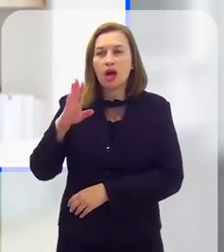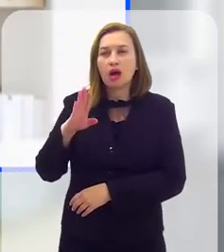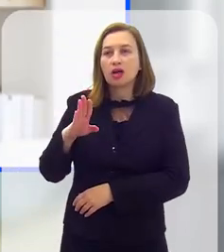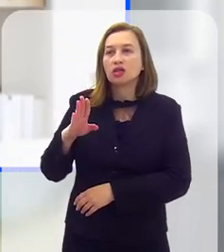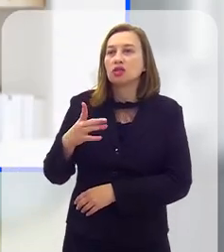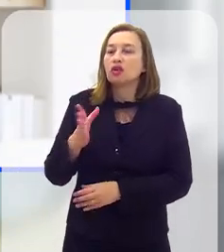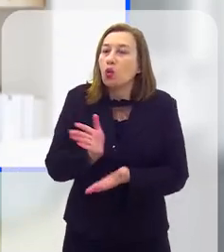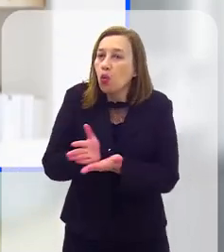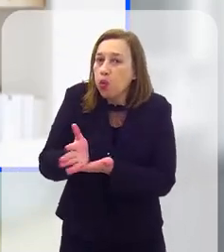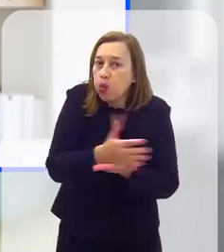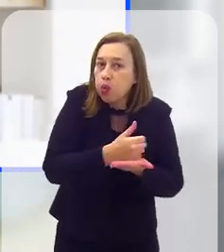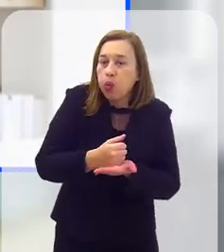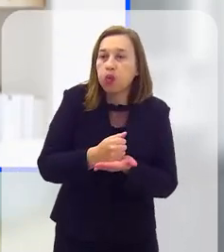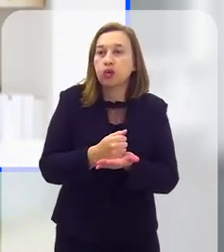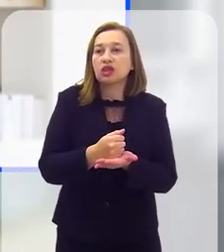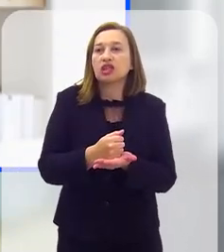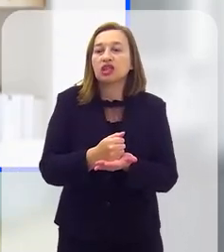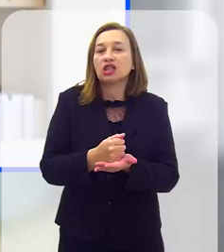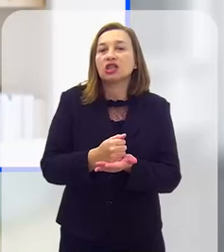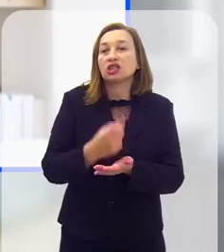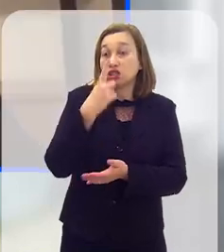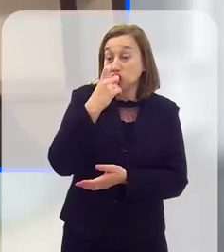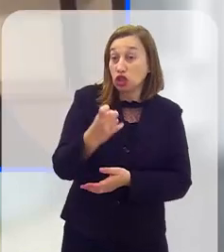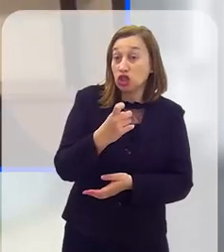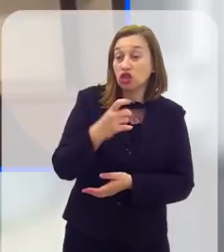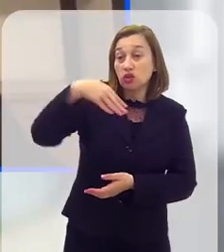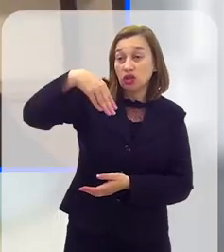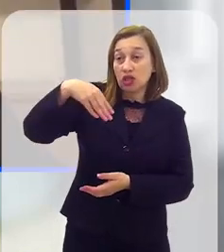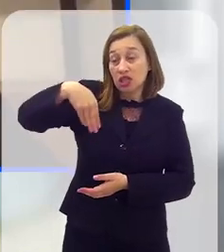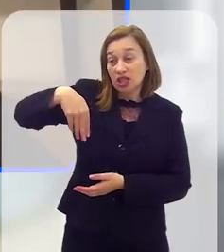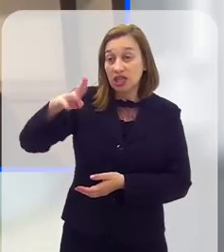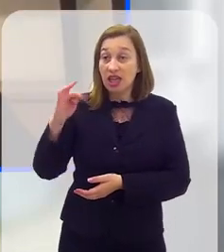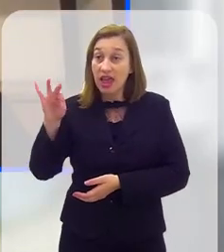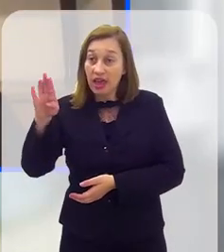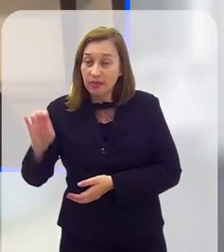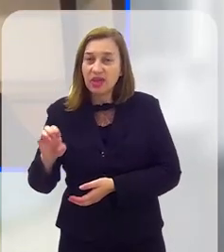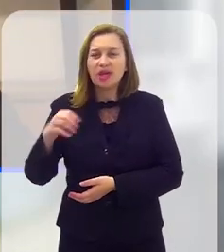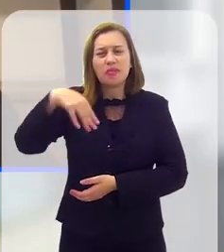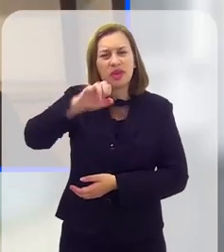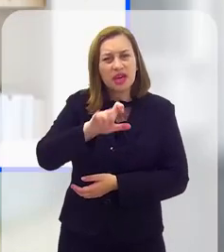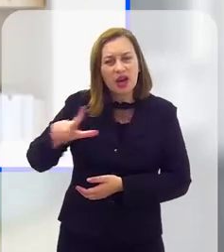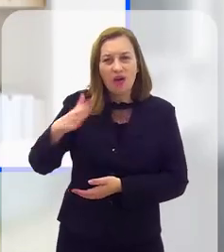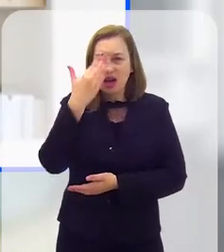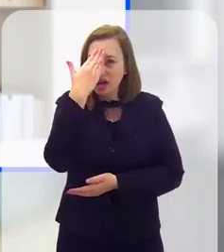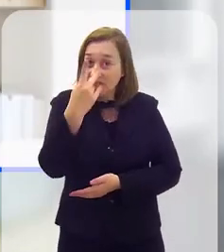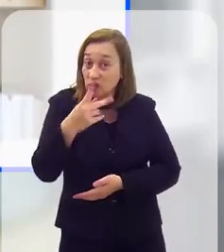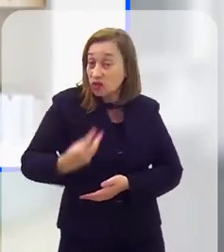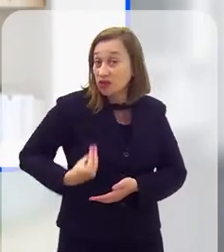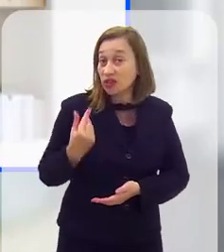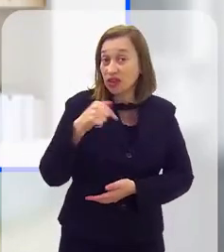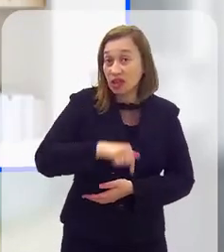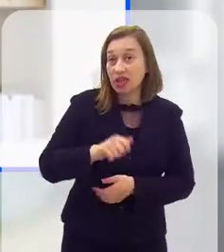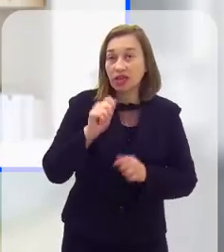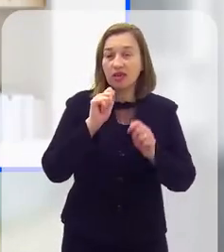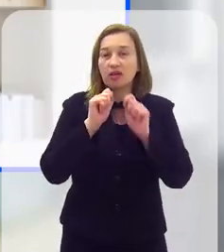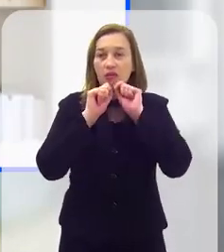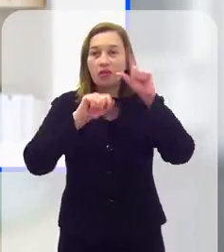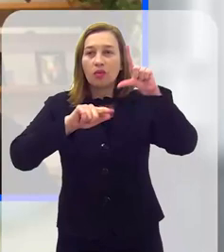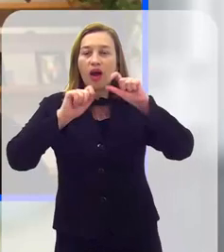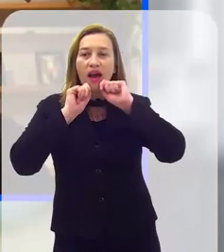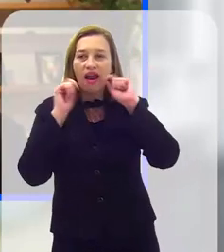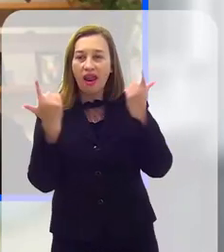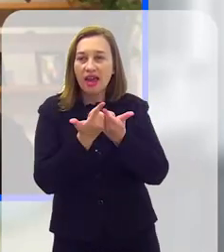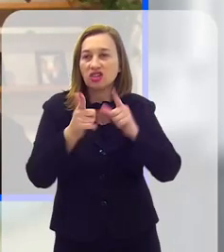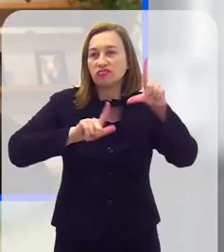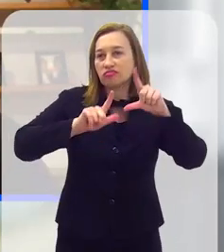gestão de resíduos, coleta seletiva e presidente do Grupo Urban, Guilherme Almeida. Miguel, eu agradeço a sua participação aqui no